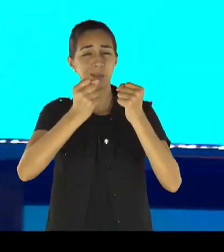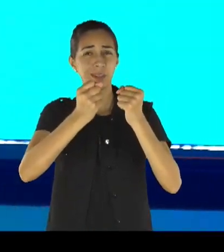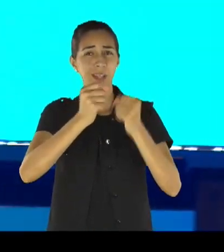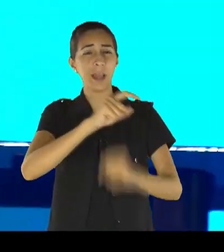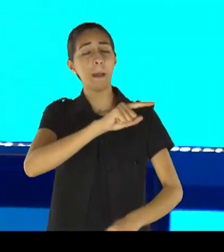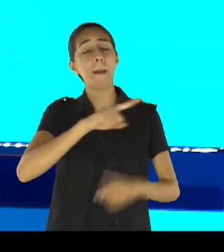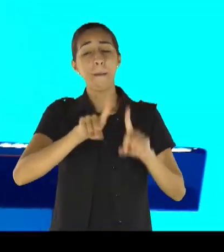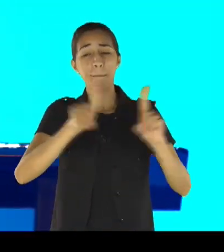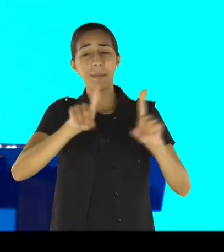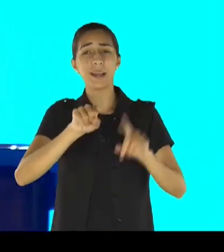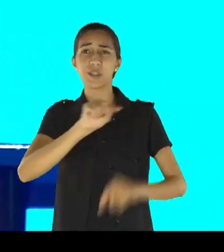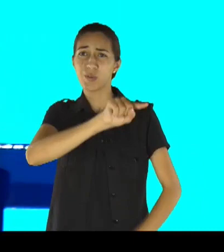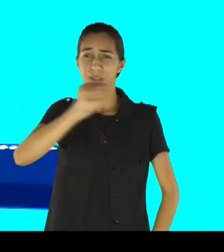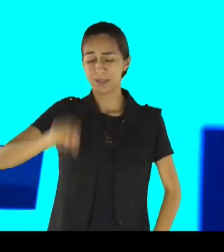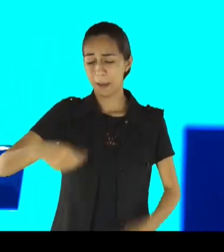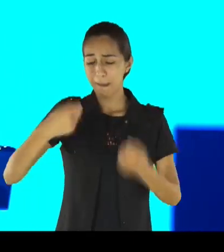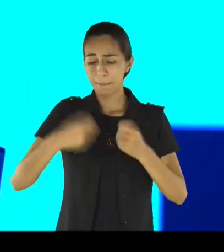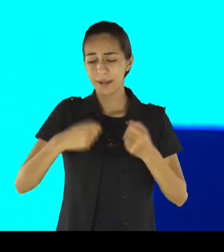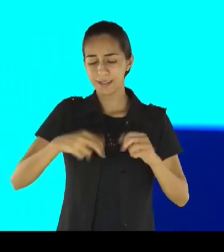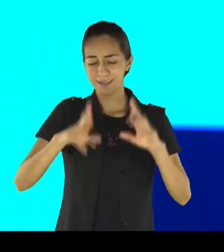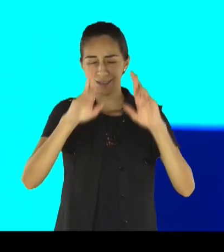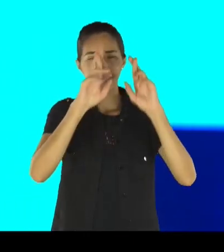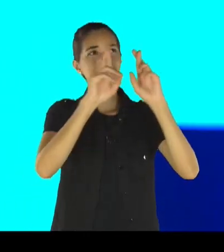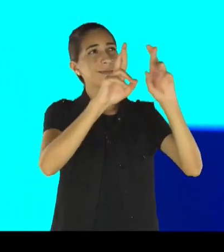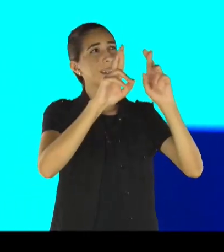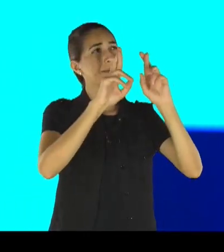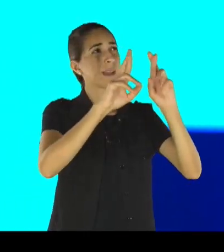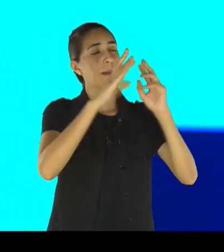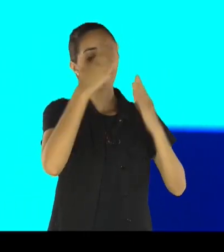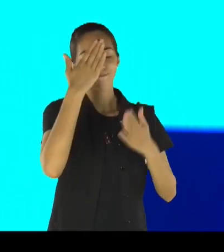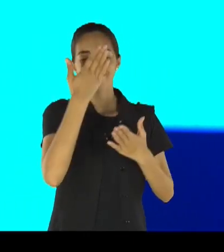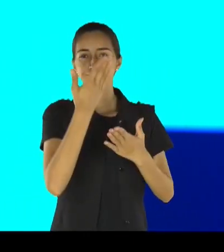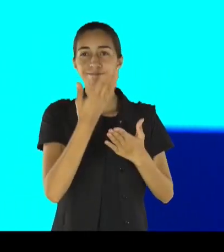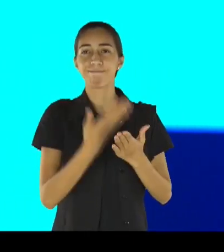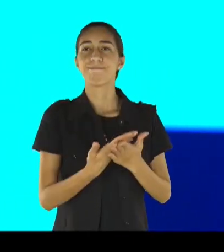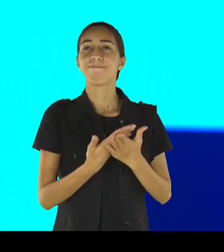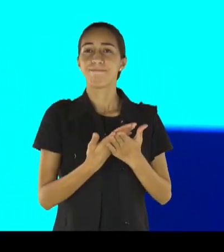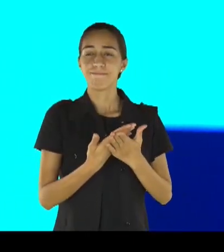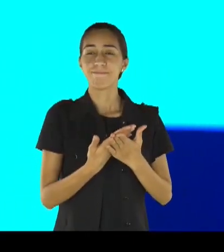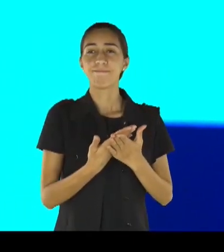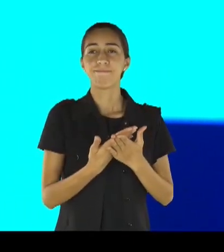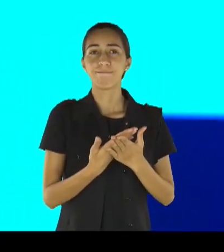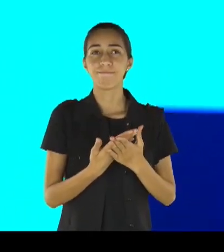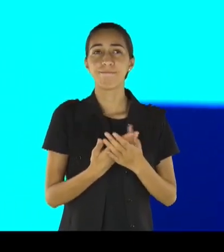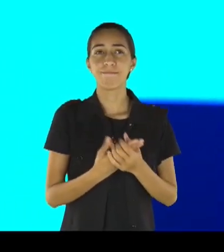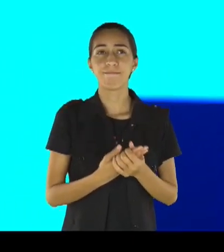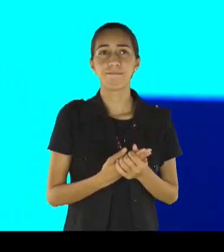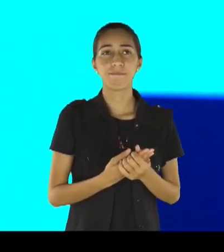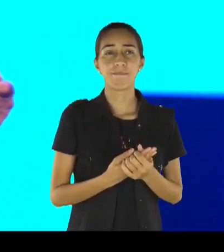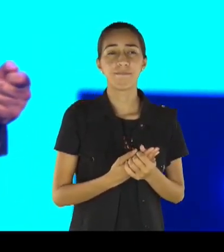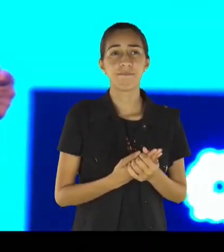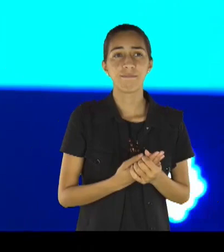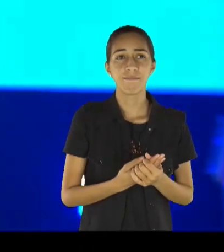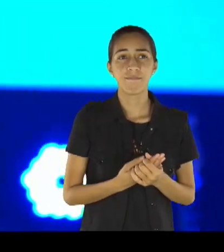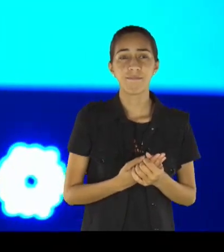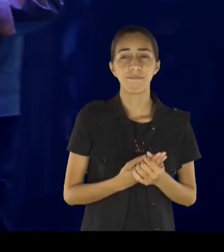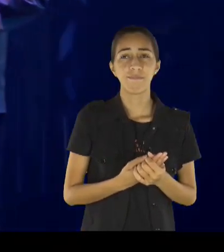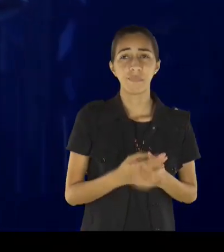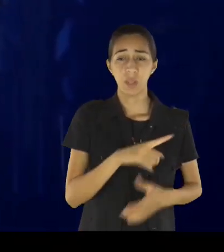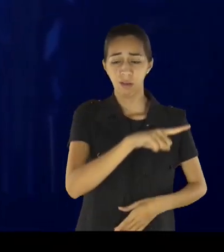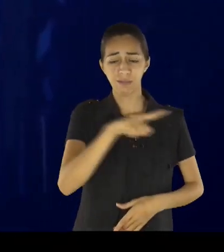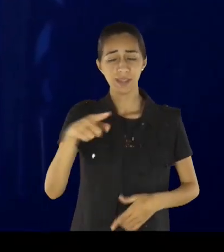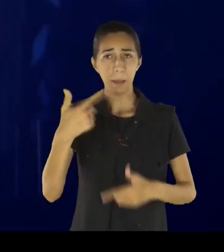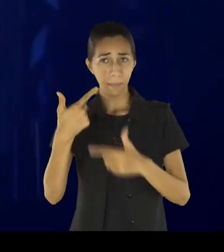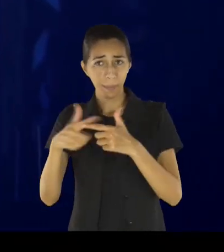Senhor, espera nele, está tudo desmoronando, espera nele,